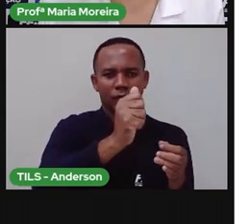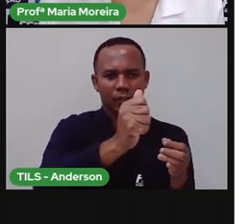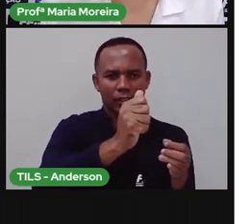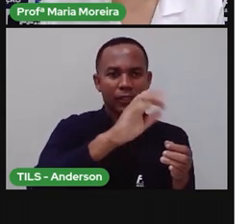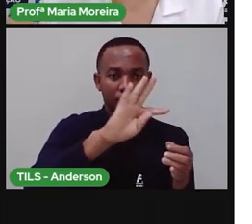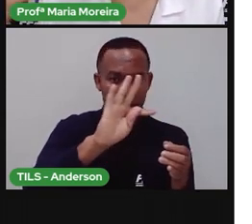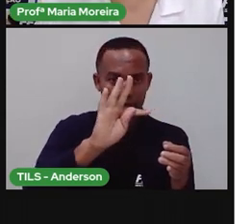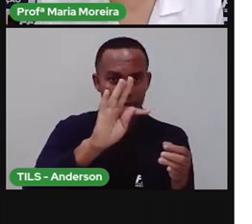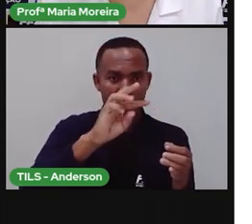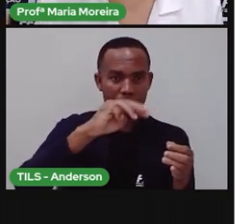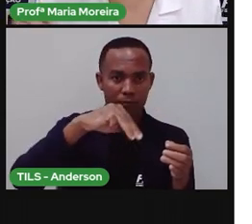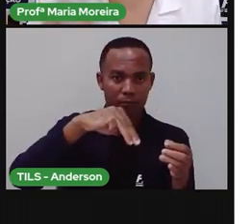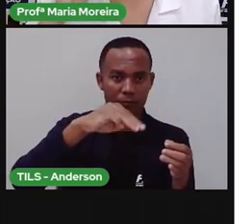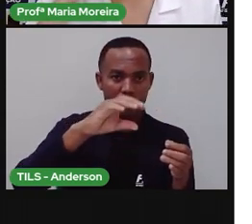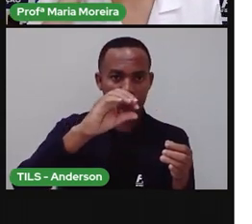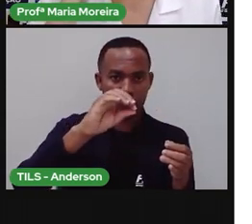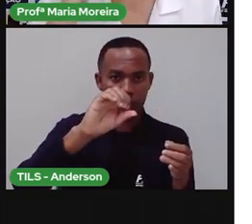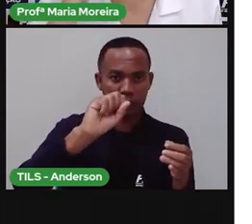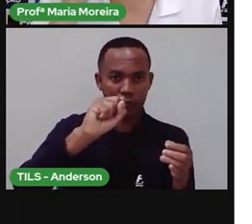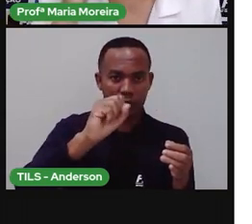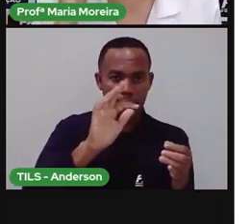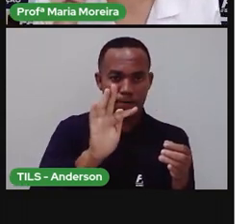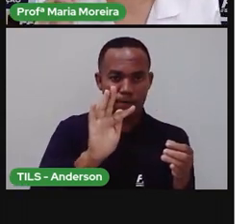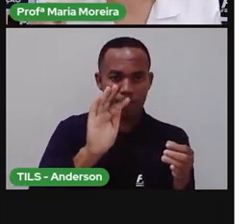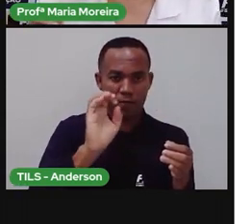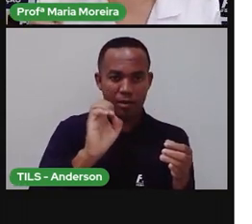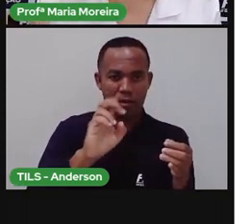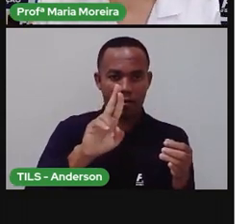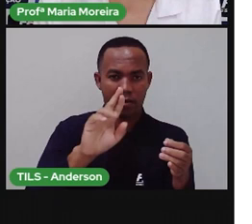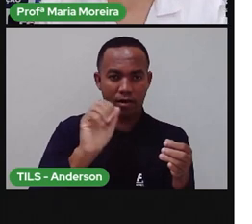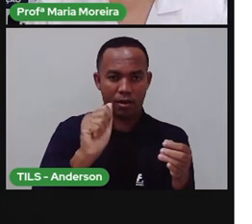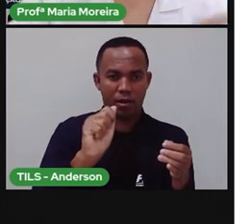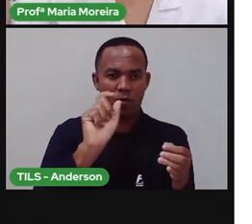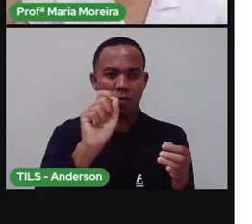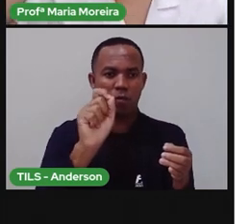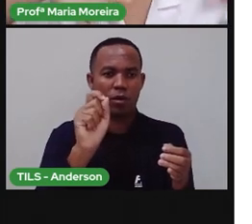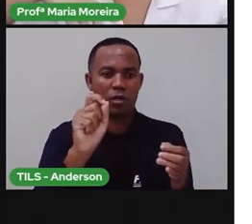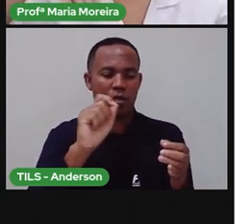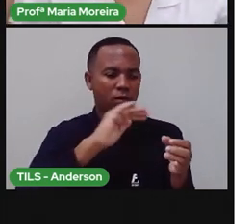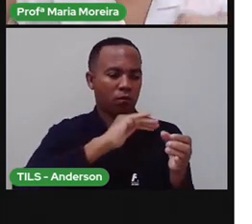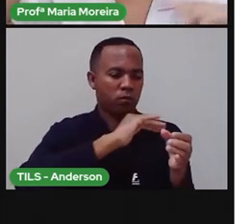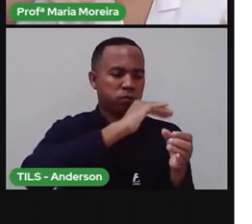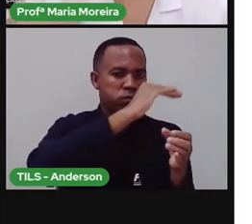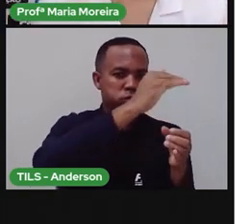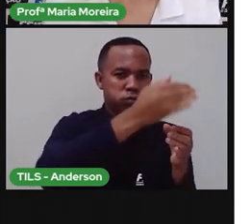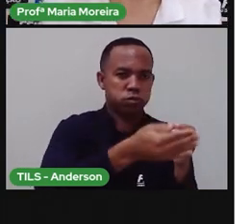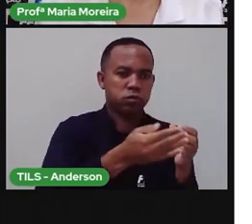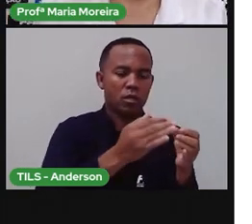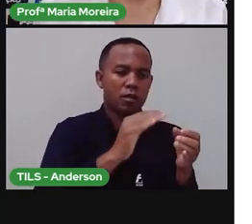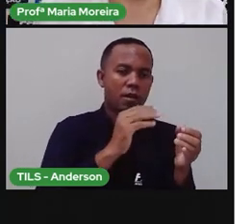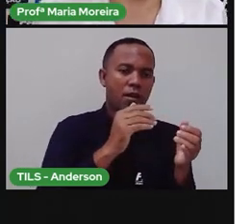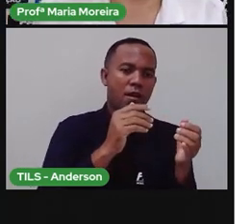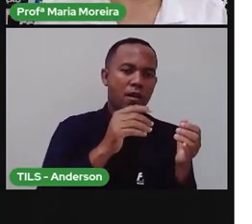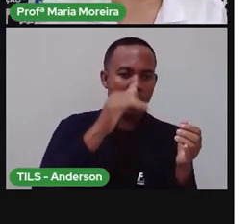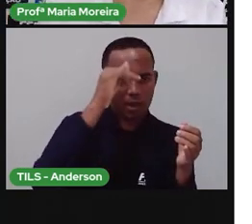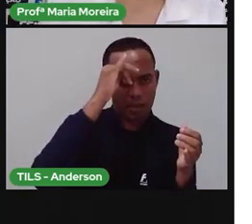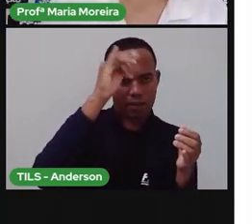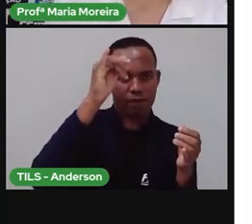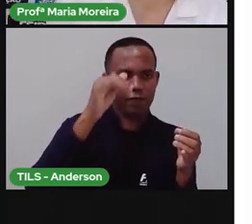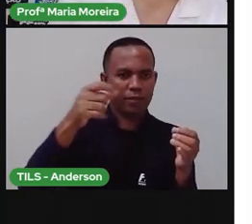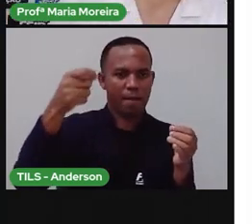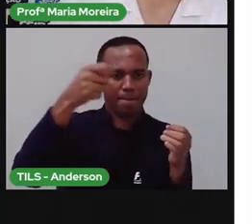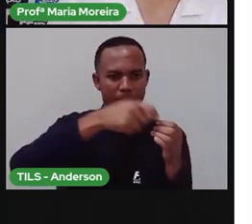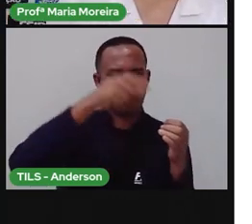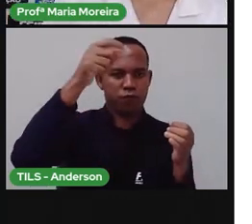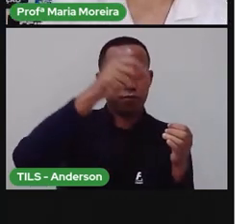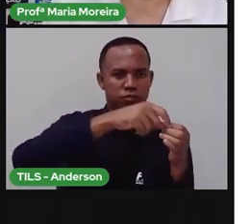rochosos, vindos do espaço, alcance a nossa superfície. Porque senão ia ser o tempo todo, ó. Chuva de meteoro aqui pra gente e